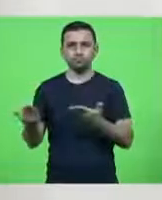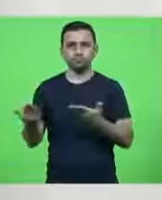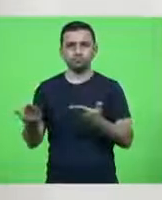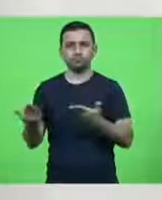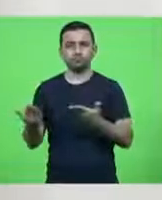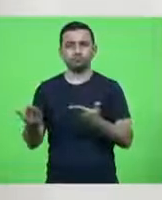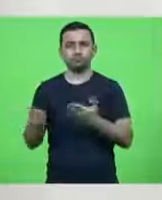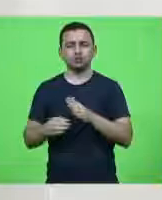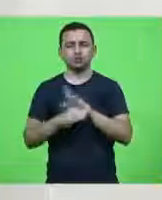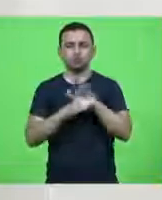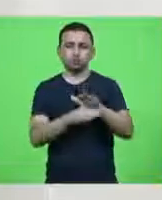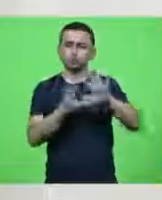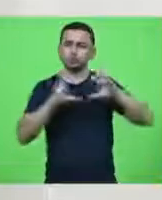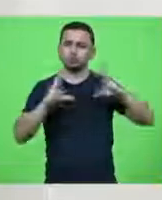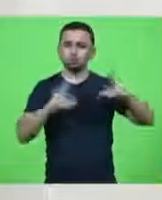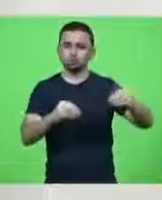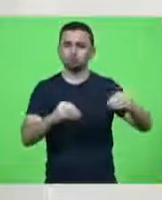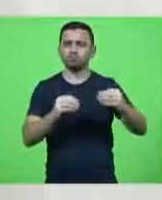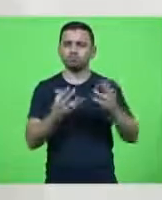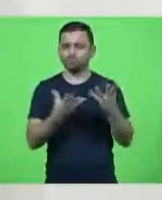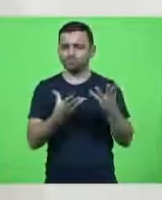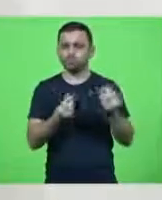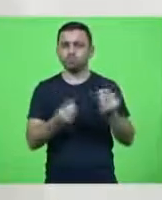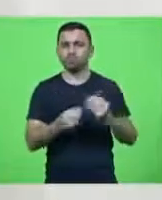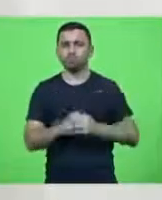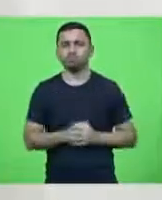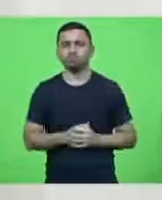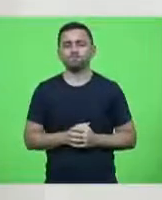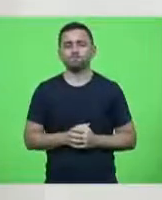grande legado. Deixo aqui meu grande abraço a todos.